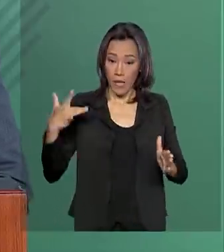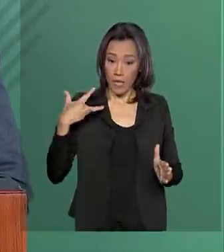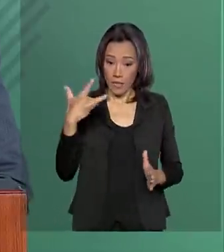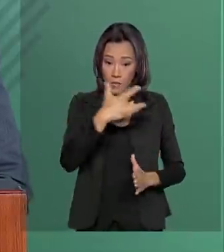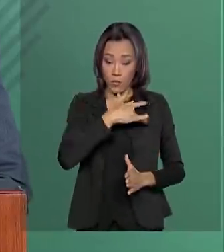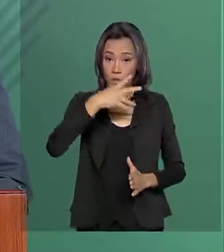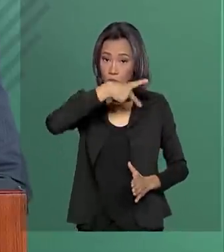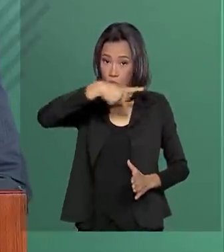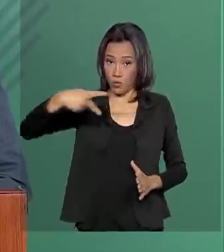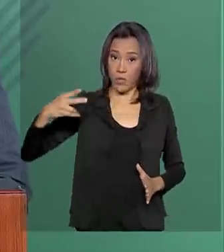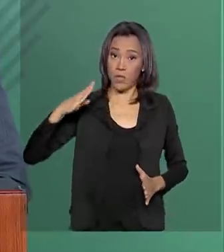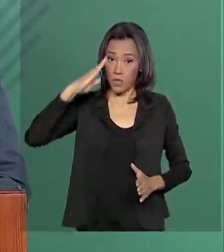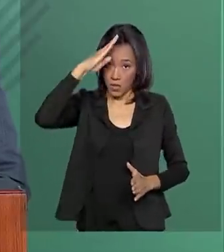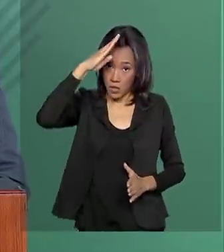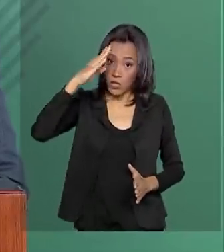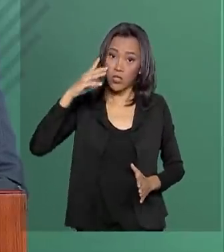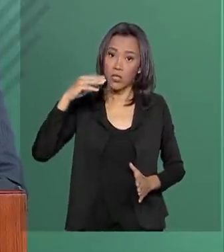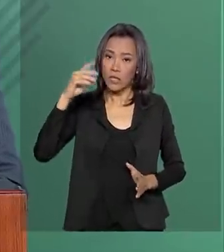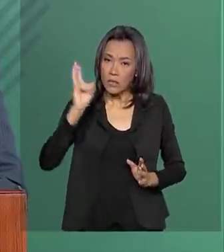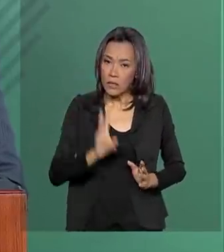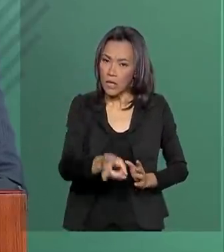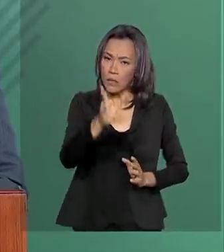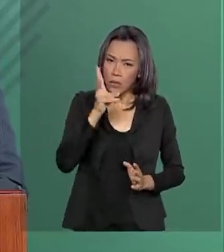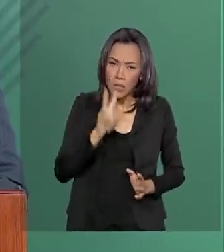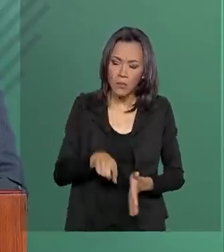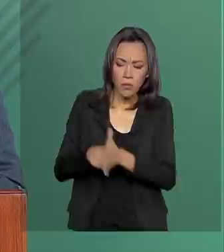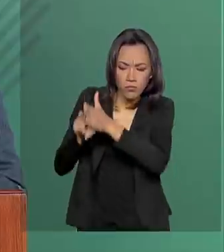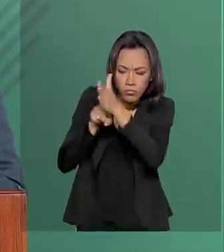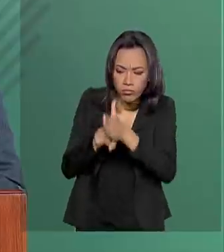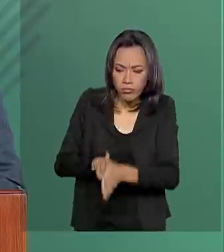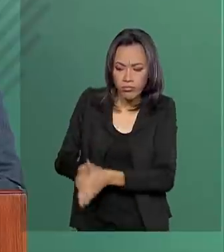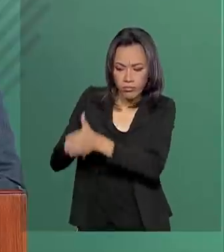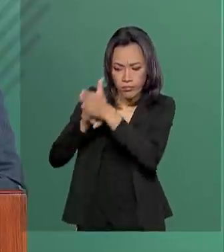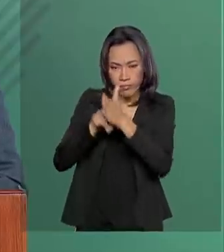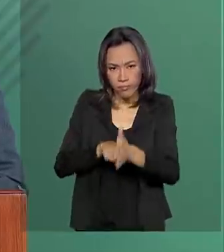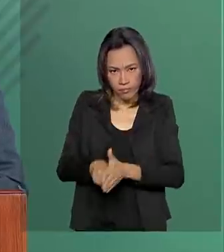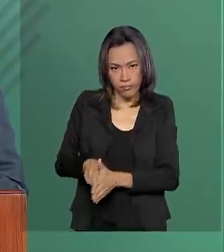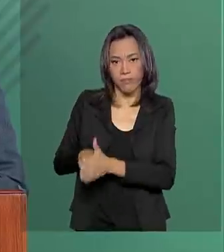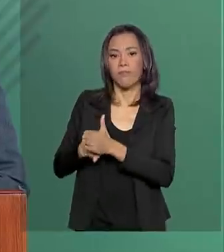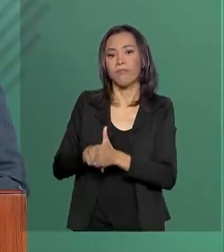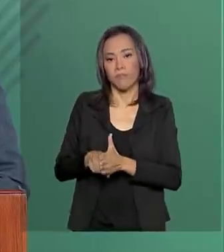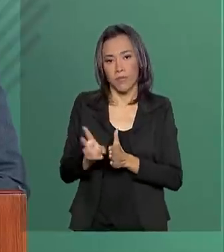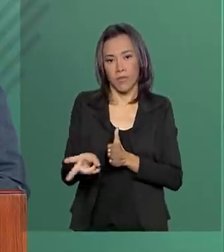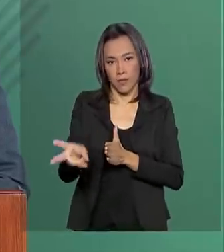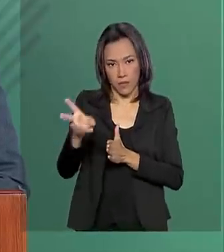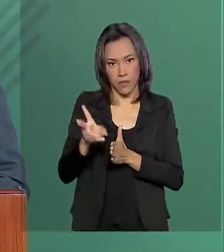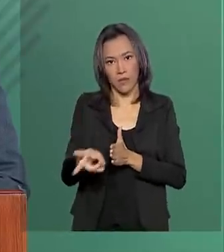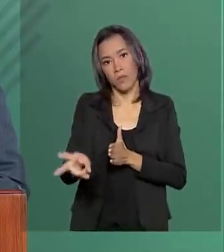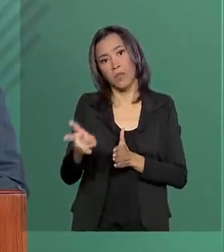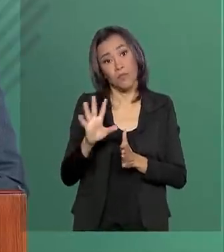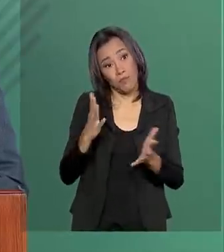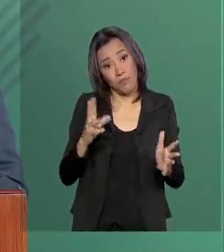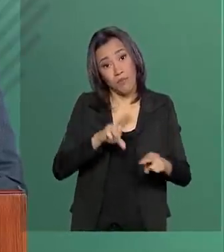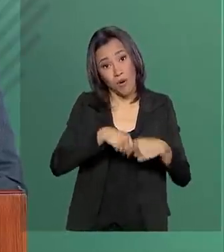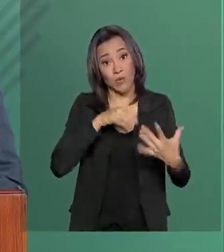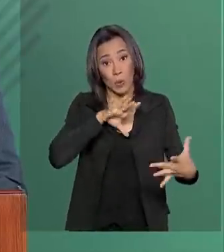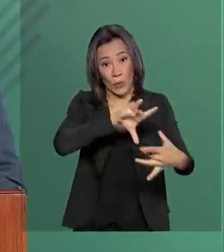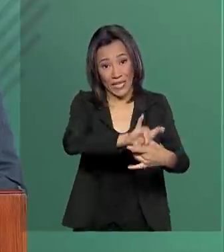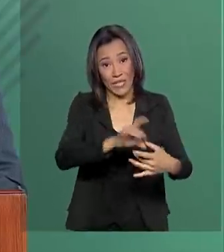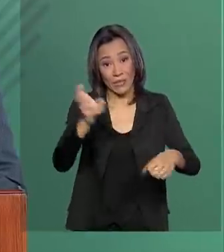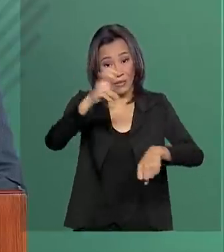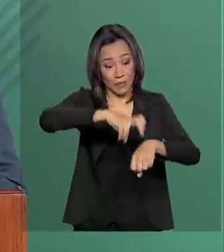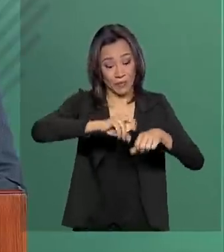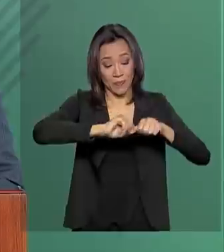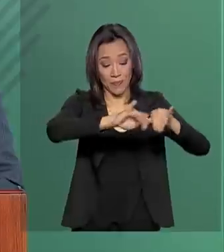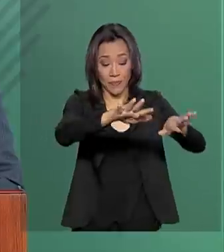diuturnamente realizadas pela equipe médica e, por consequência, também dentro desse contexto nós teremos as